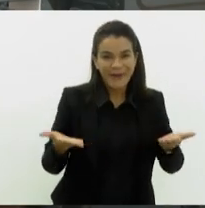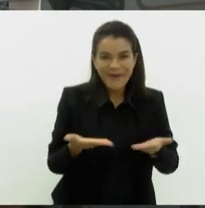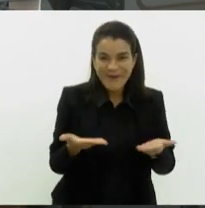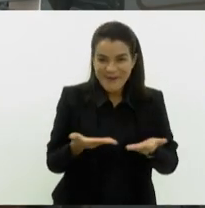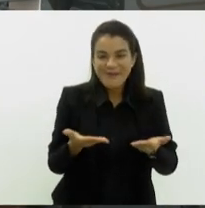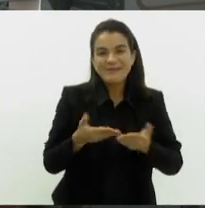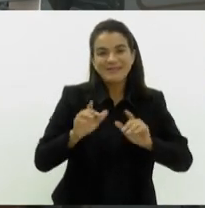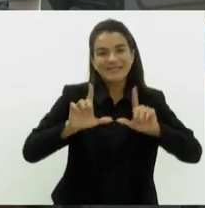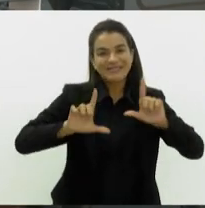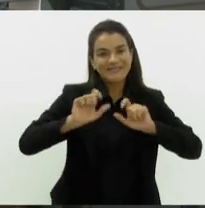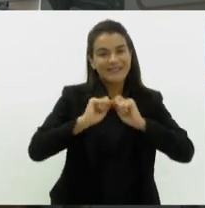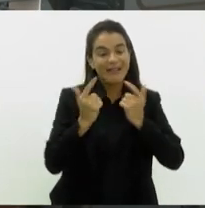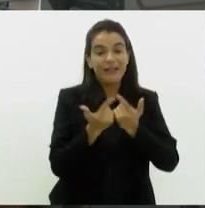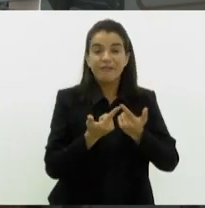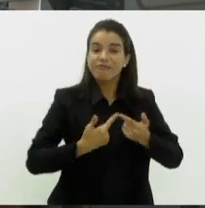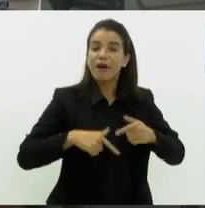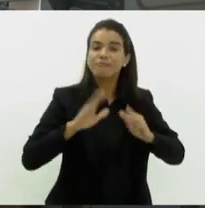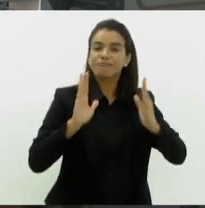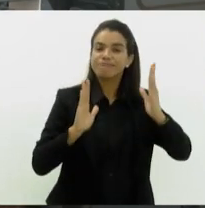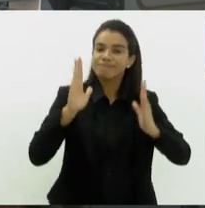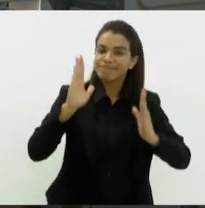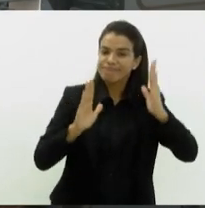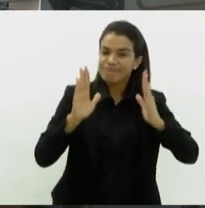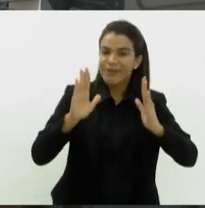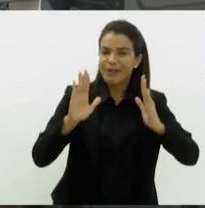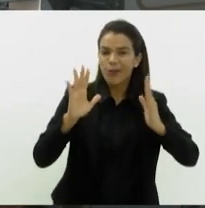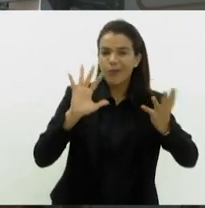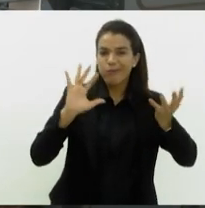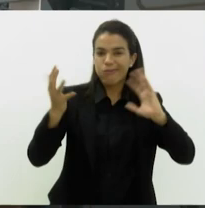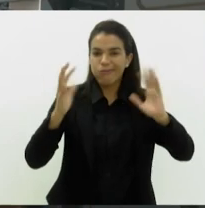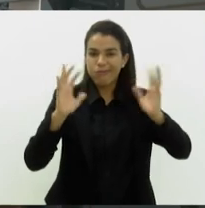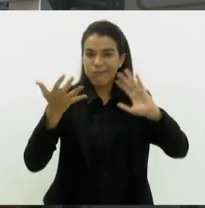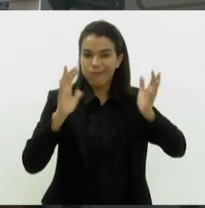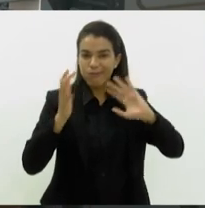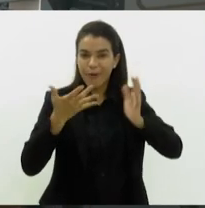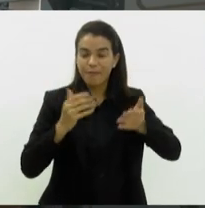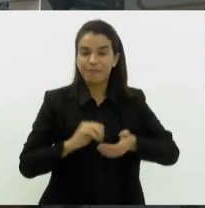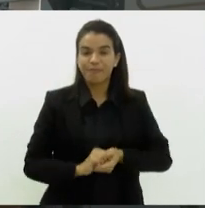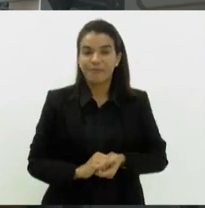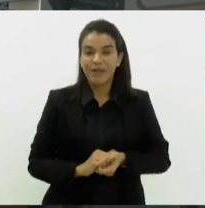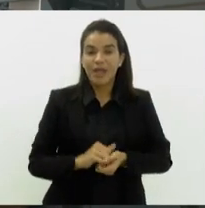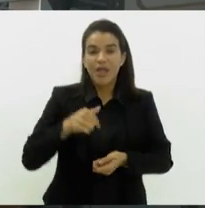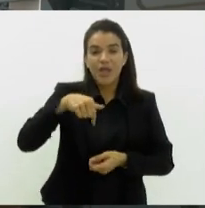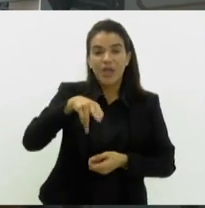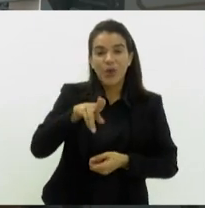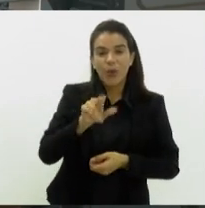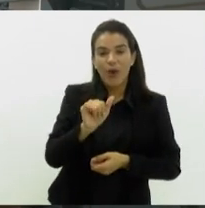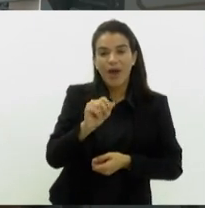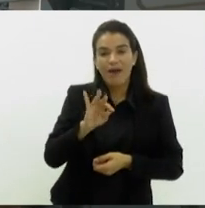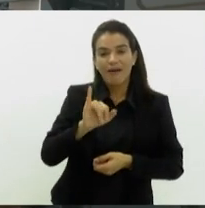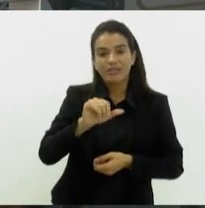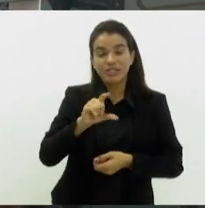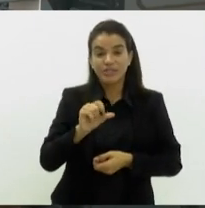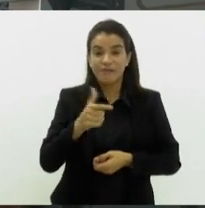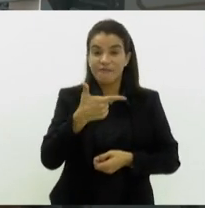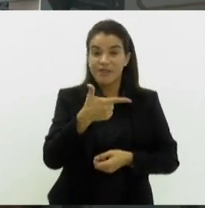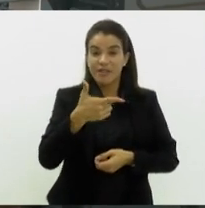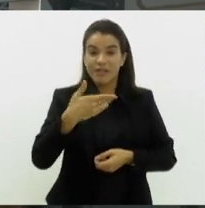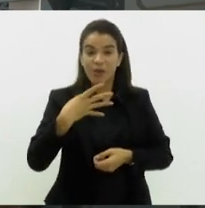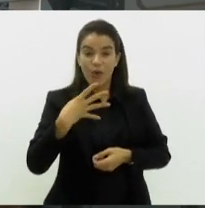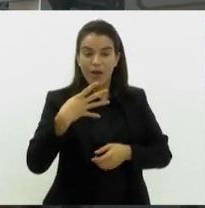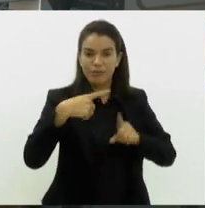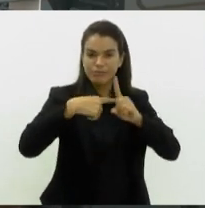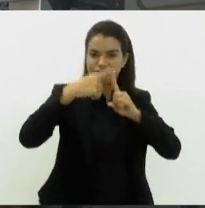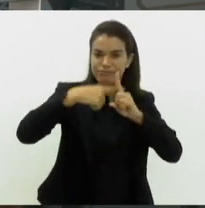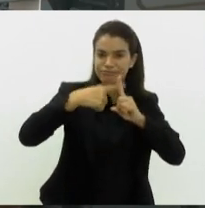Bom Dia Leste, nós vamos à previsão do tempo em algumas cidades aqui do Estado do Rio. Em Coatis, no momento, 24 graus e céu